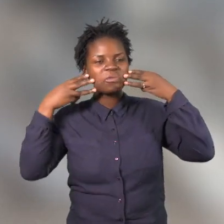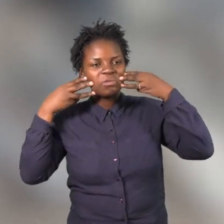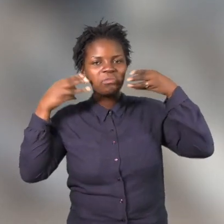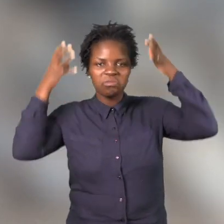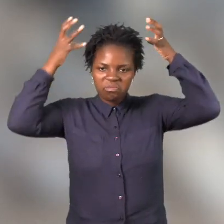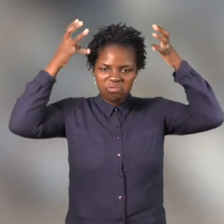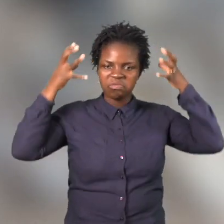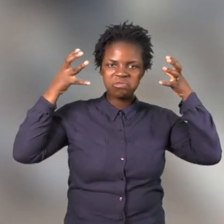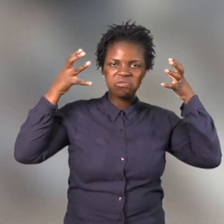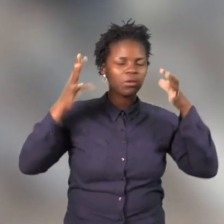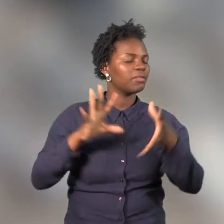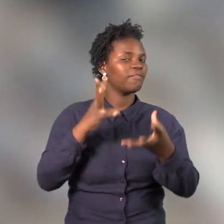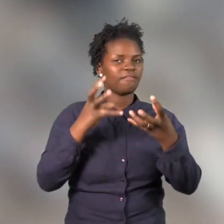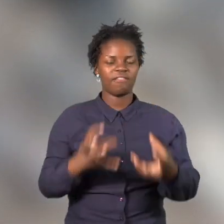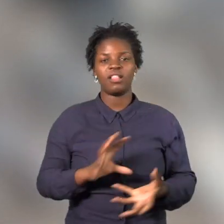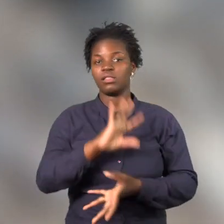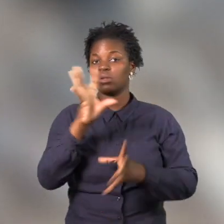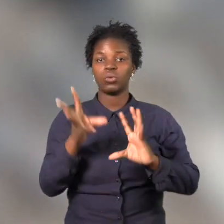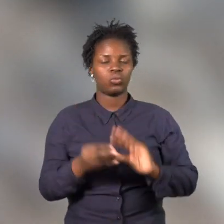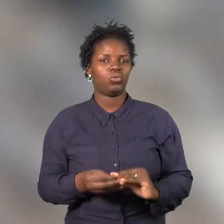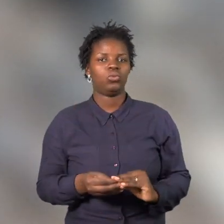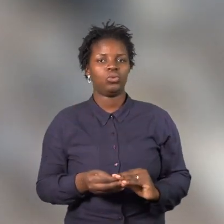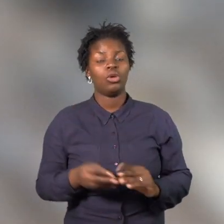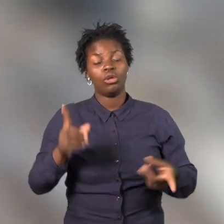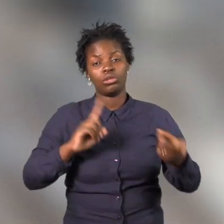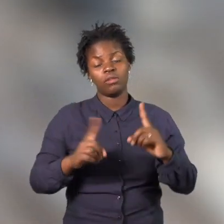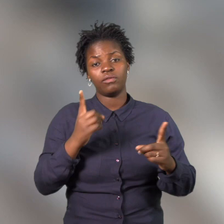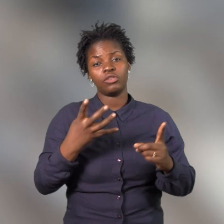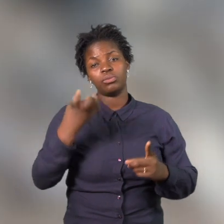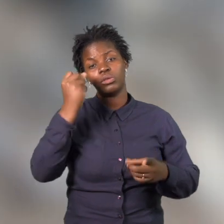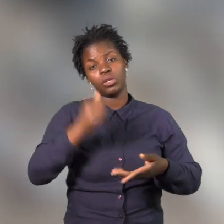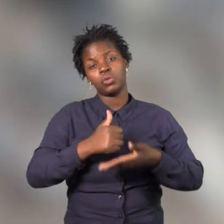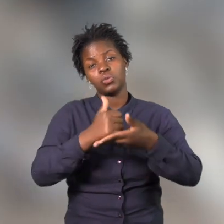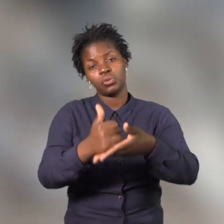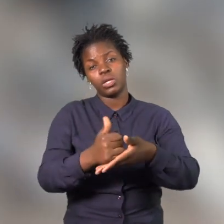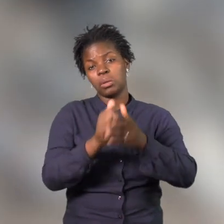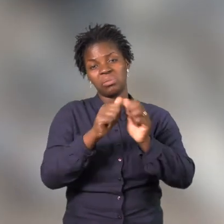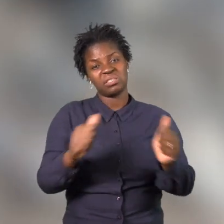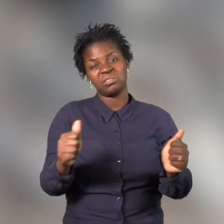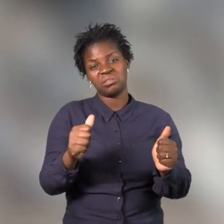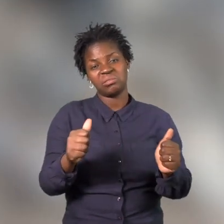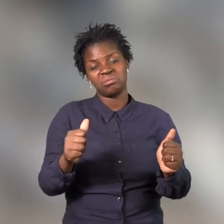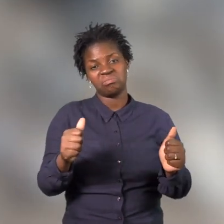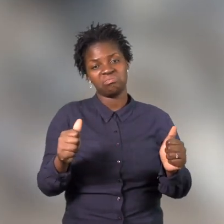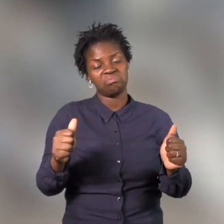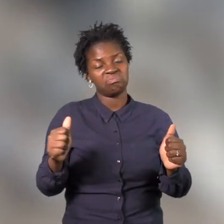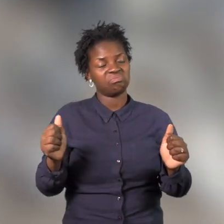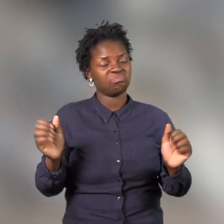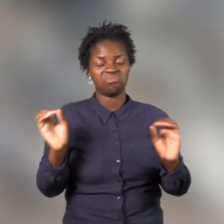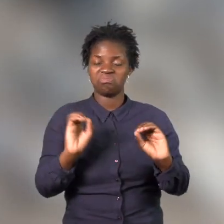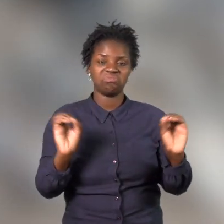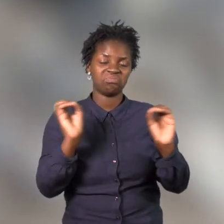Teria, né, de acordo com o impacto, com o ocorrido. Mas não tanto assim,